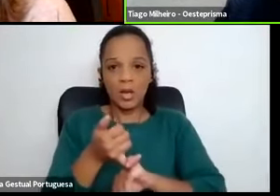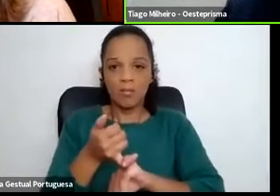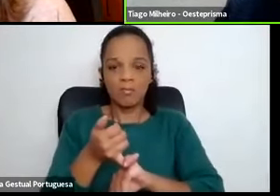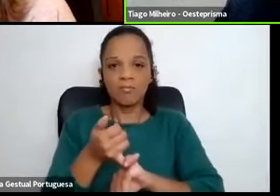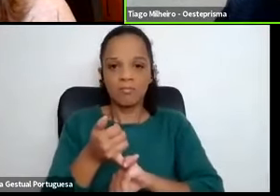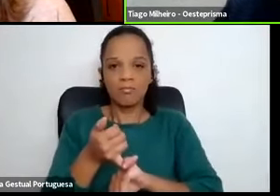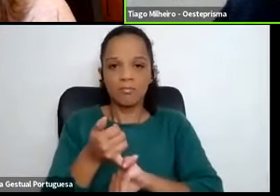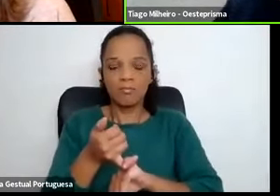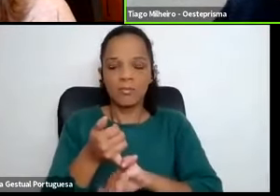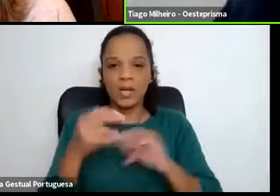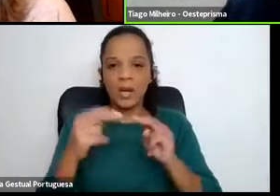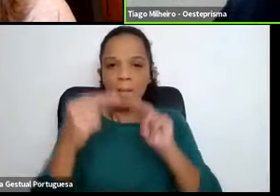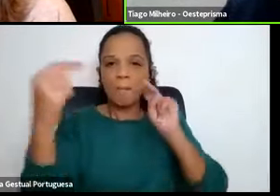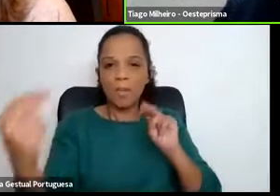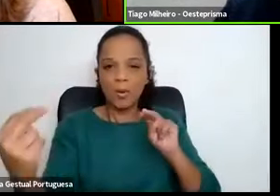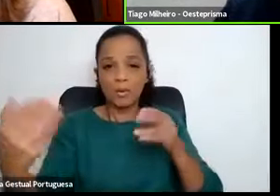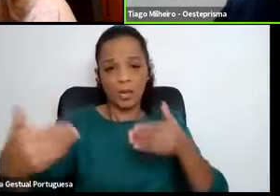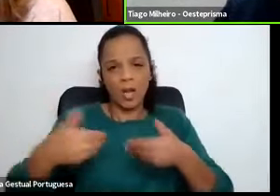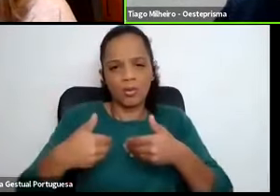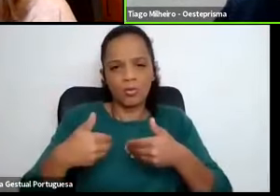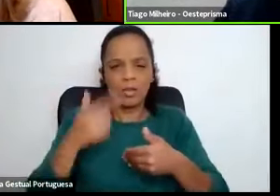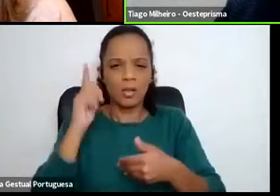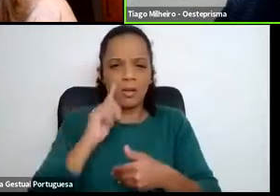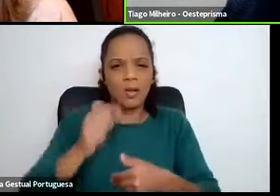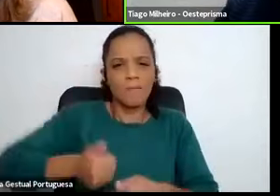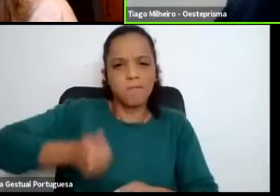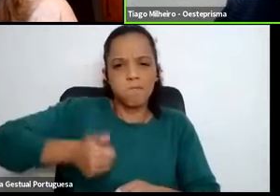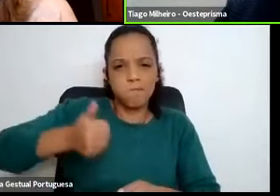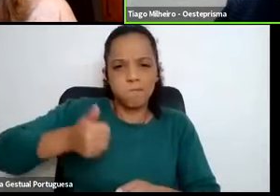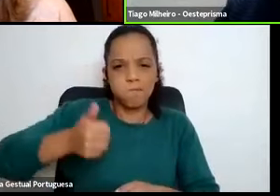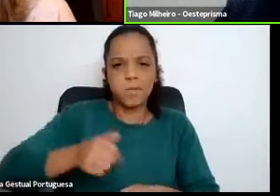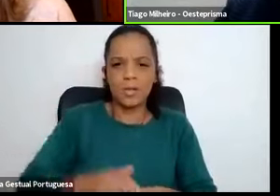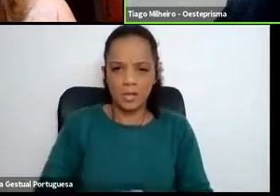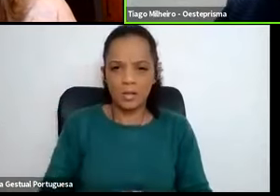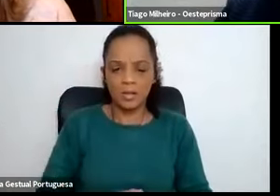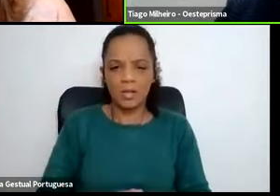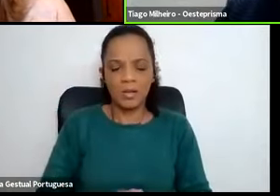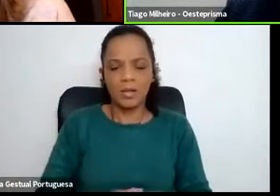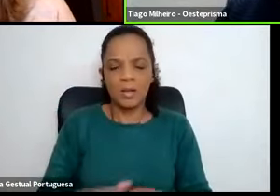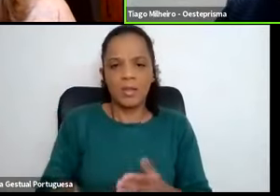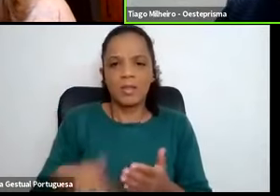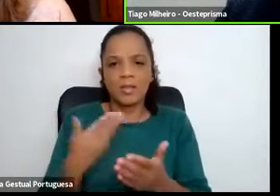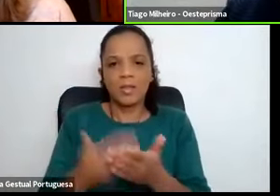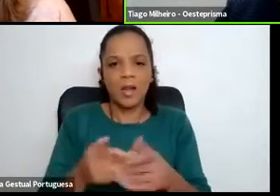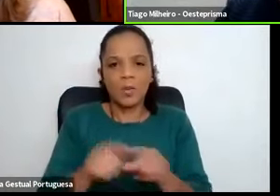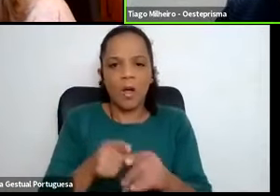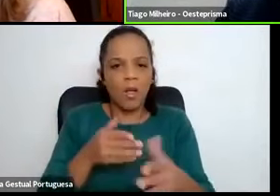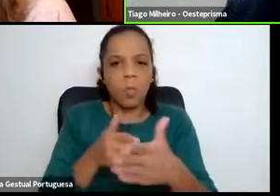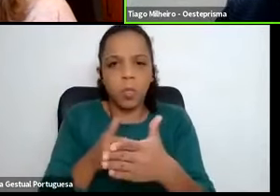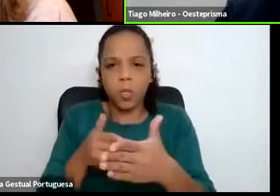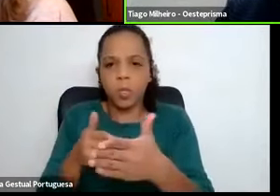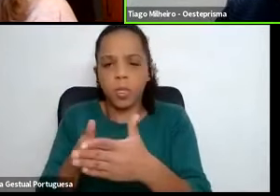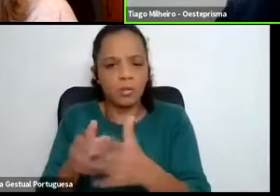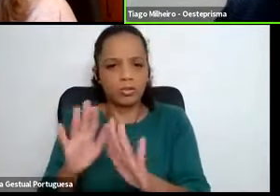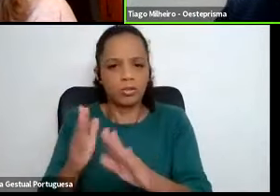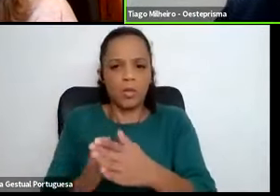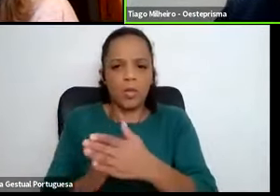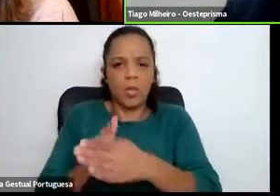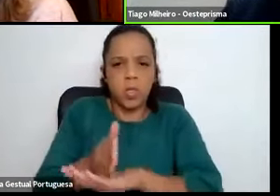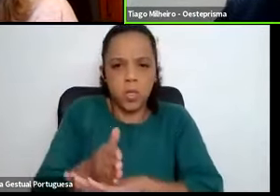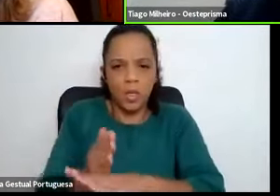ponte é fundamental e que, acho que, elimina todos e quaisquer obstáculos e estigmas e